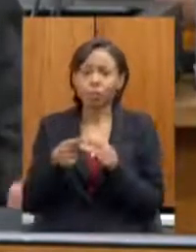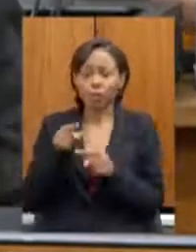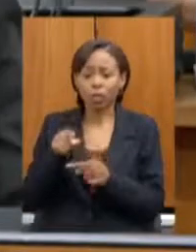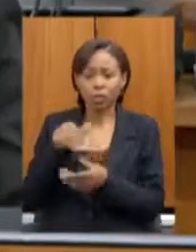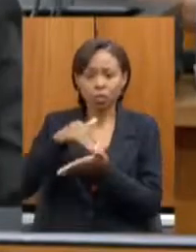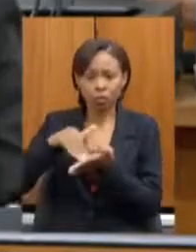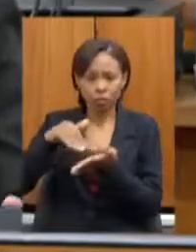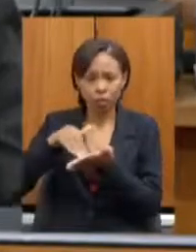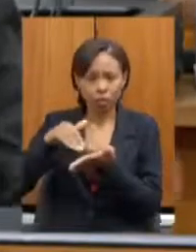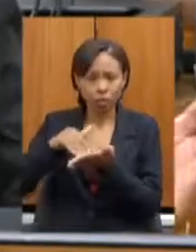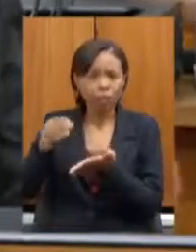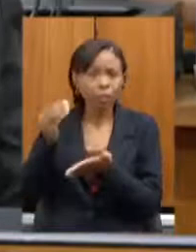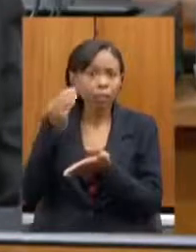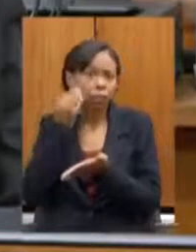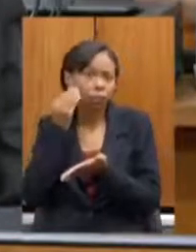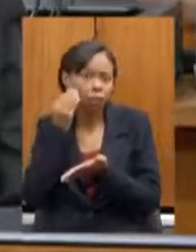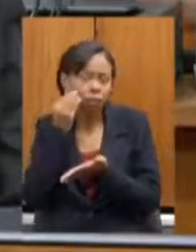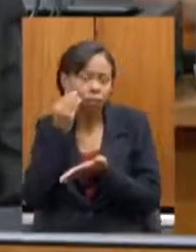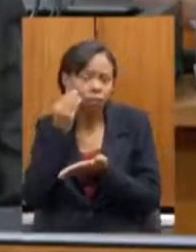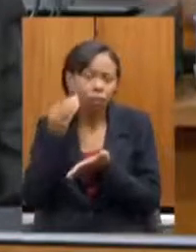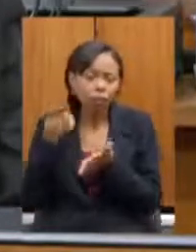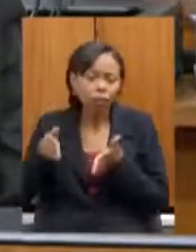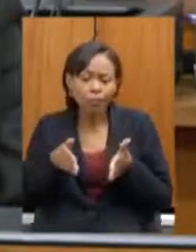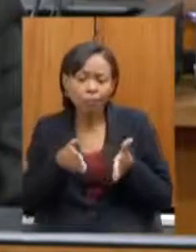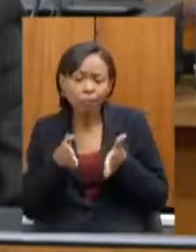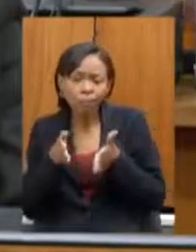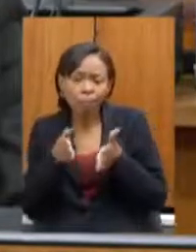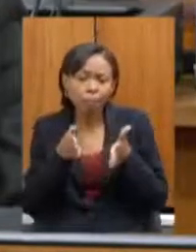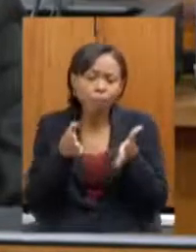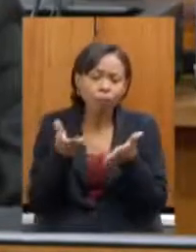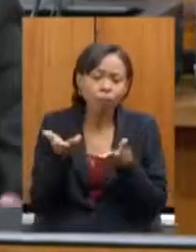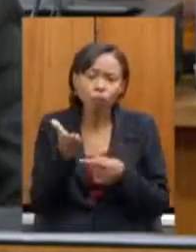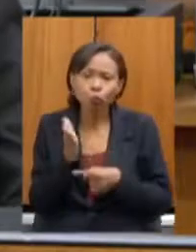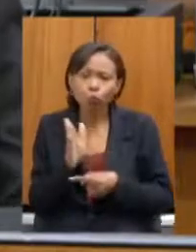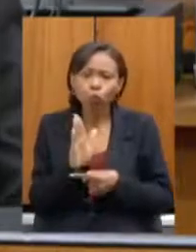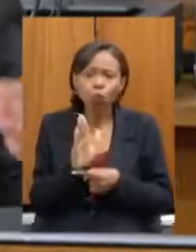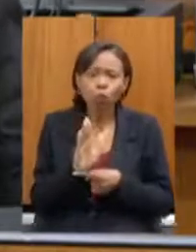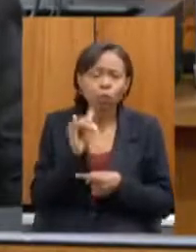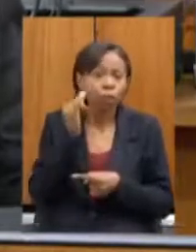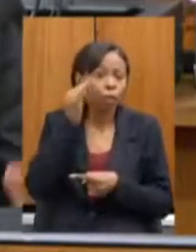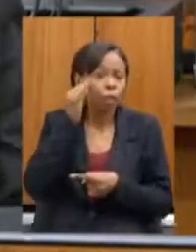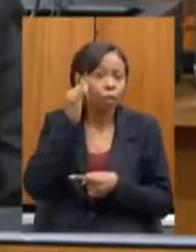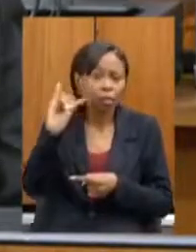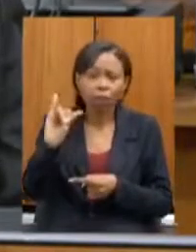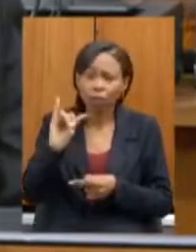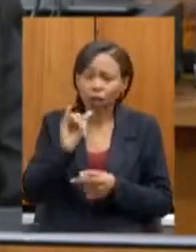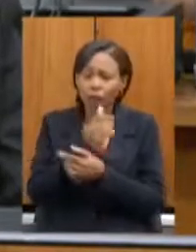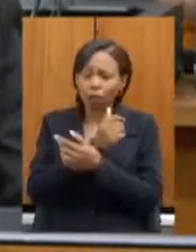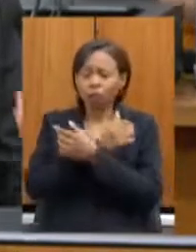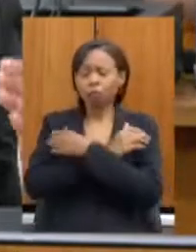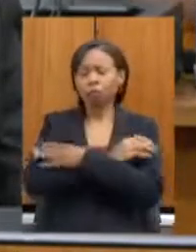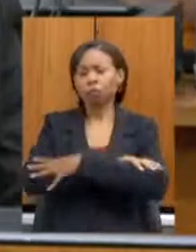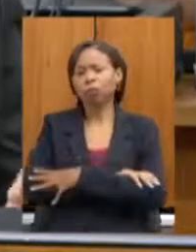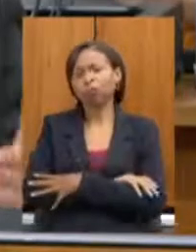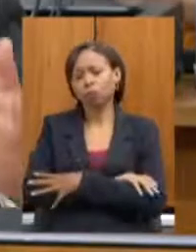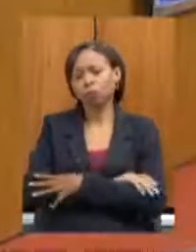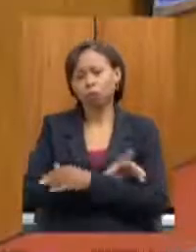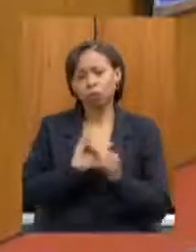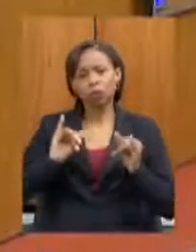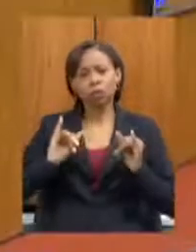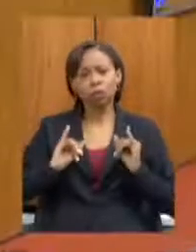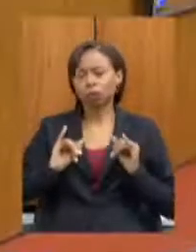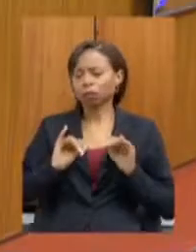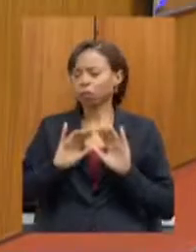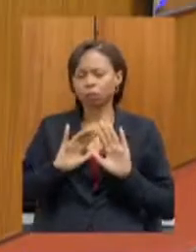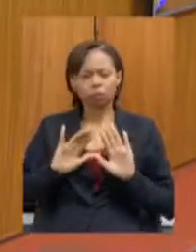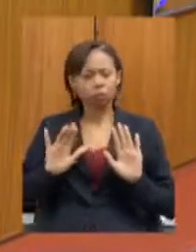caminhos para que nós não possamos ficar de braços cruzados, mesmo diante de uma crise tão severa, que eu acho que é a